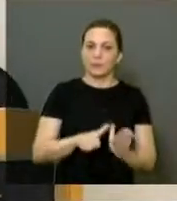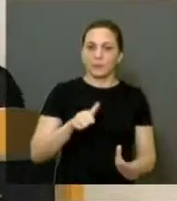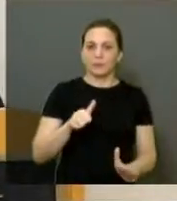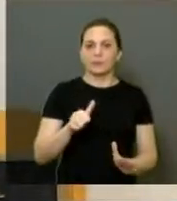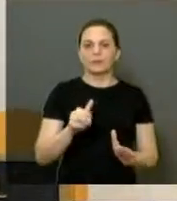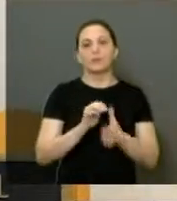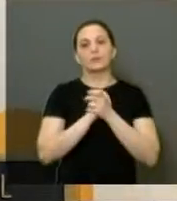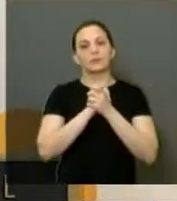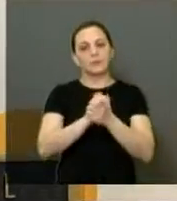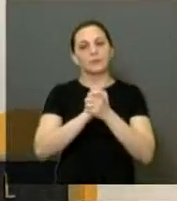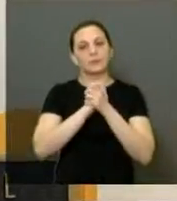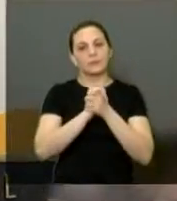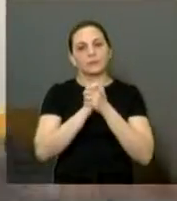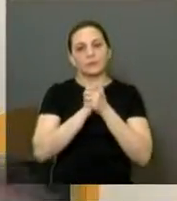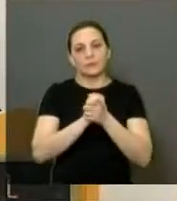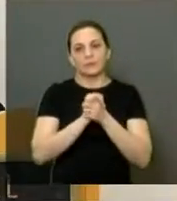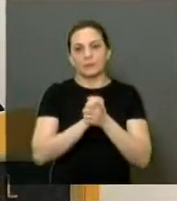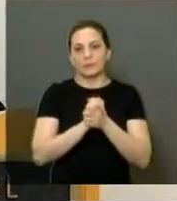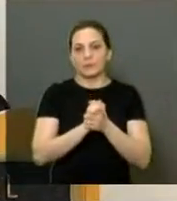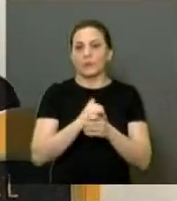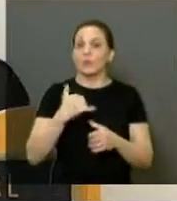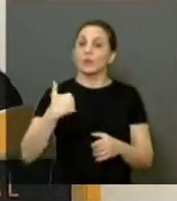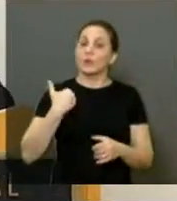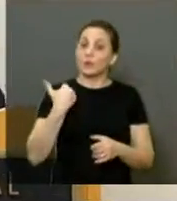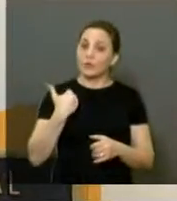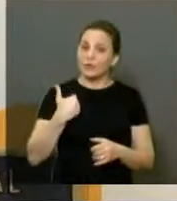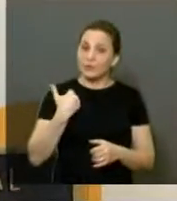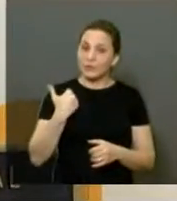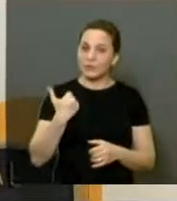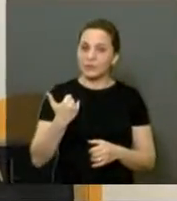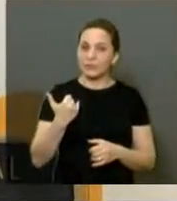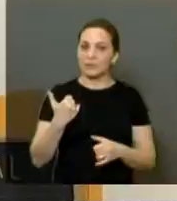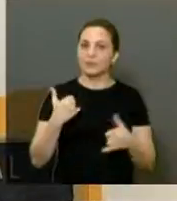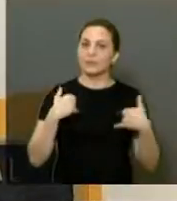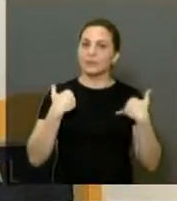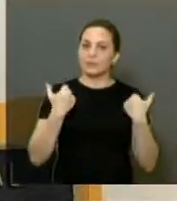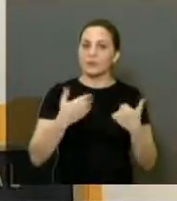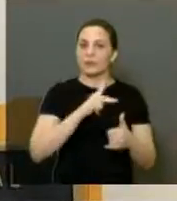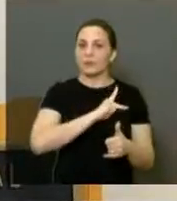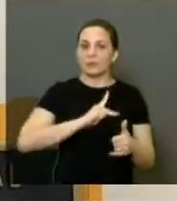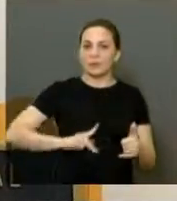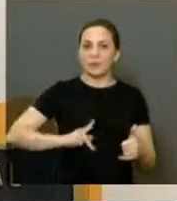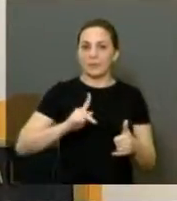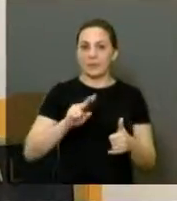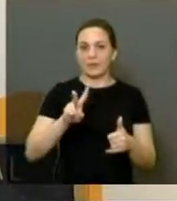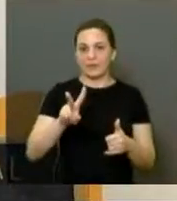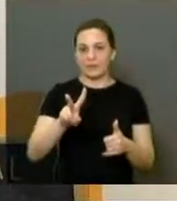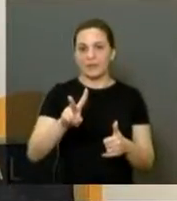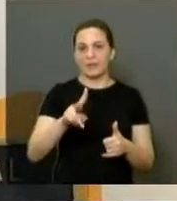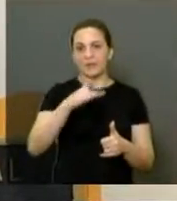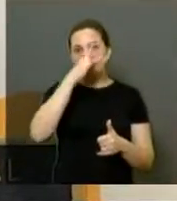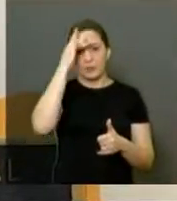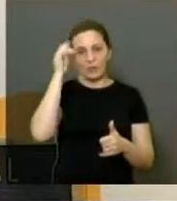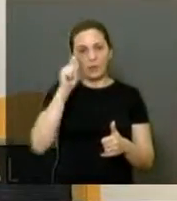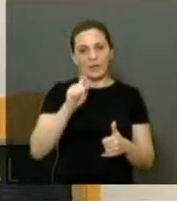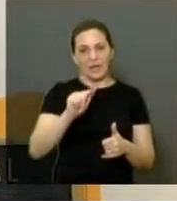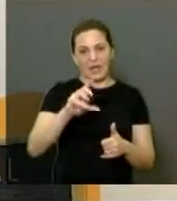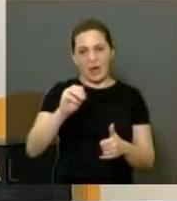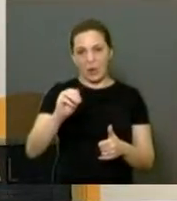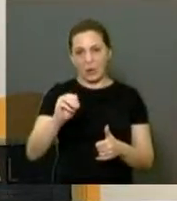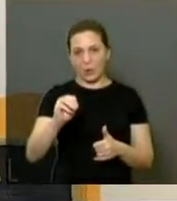saudação pelo passamento do aniversário do nosso presidente do PV, Fernando César Câmara Ogalo,